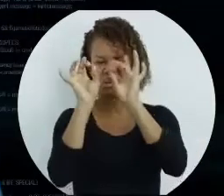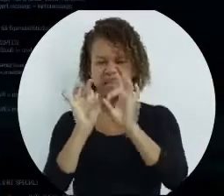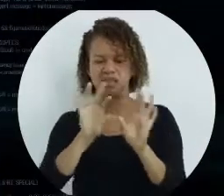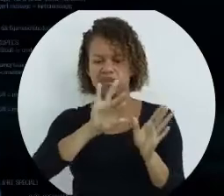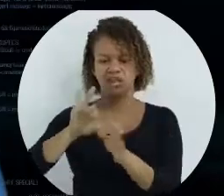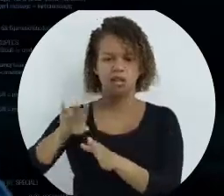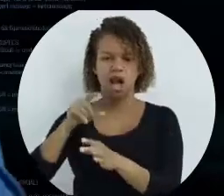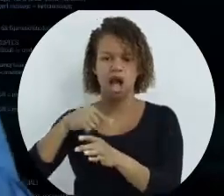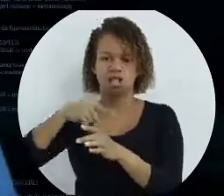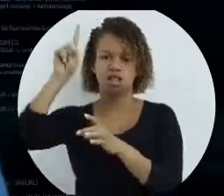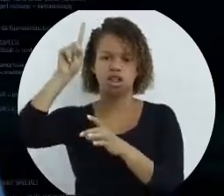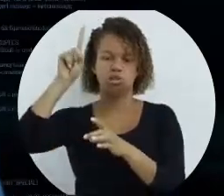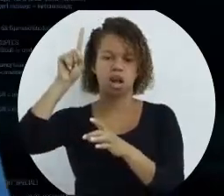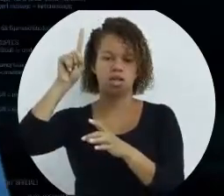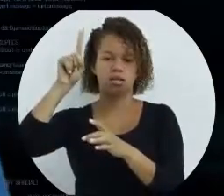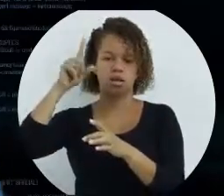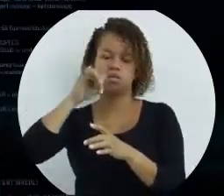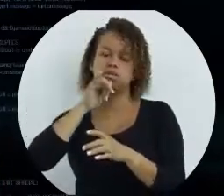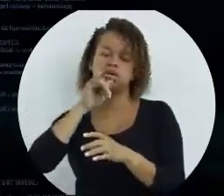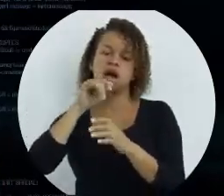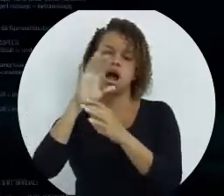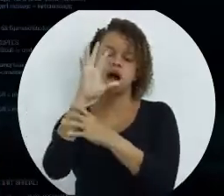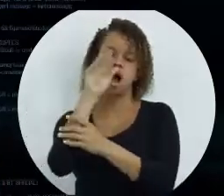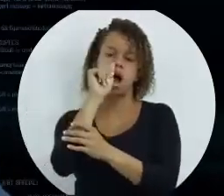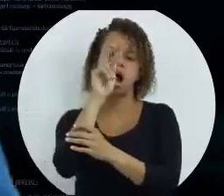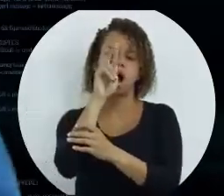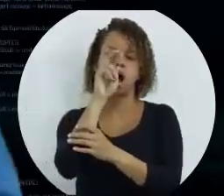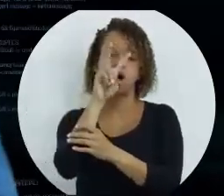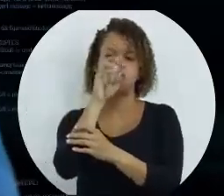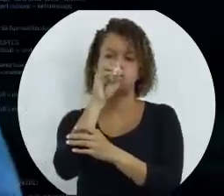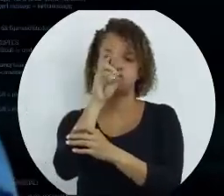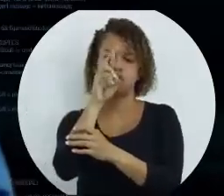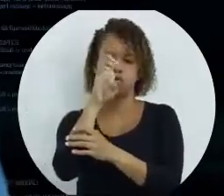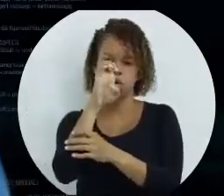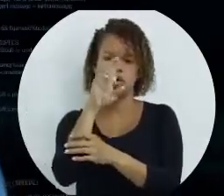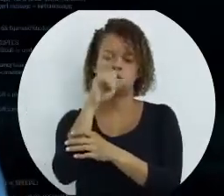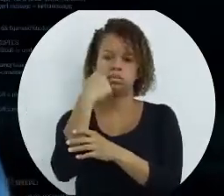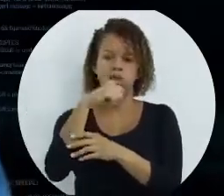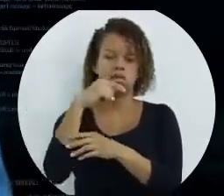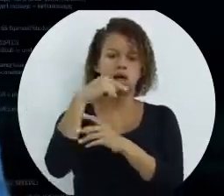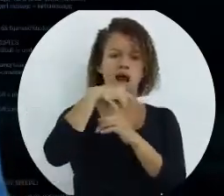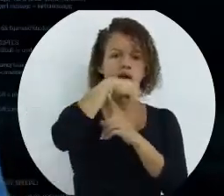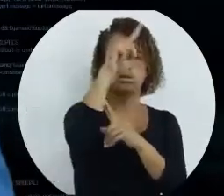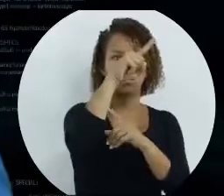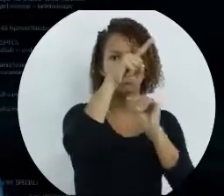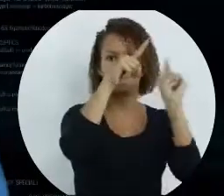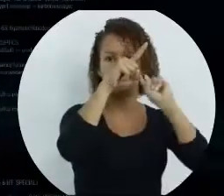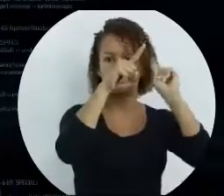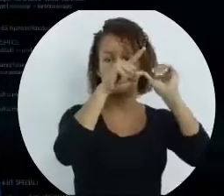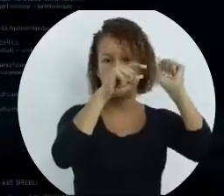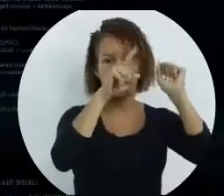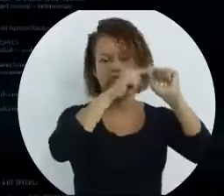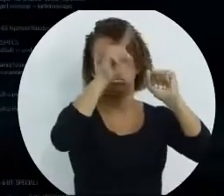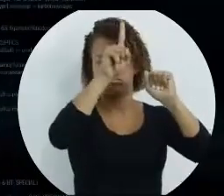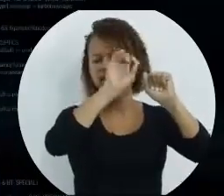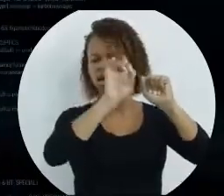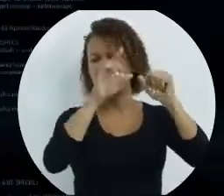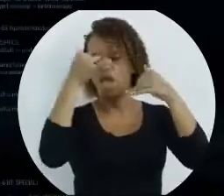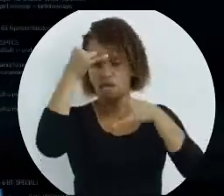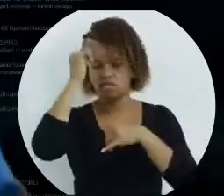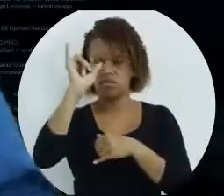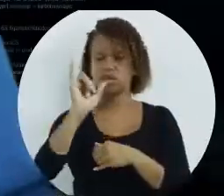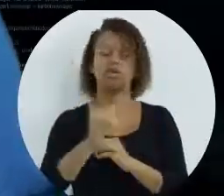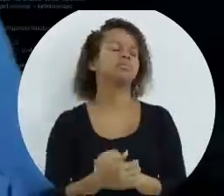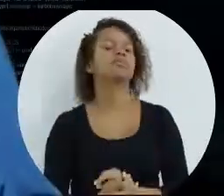coloque acentuações. Se você colocar árvore, não coloque o acento. Se você colocar ação, não coloque o cedilha, não coloque tio. Evite isso.